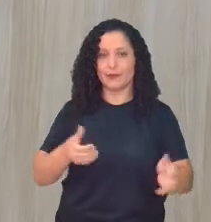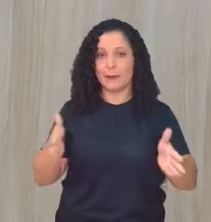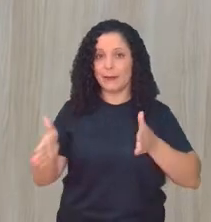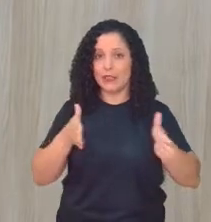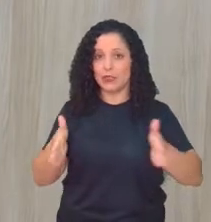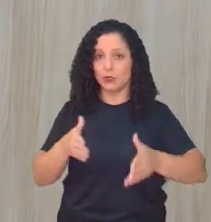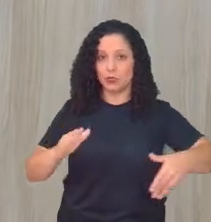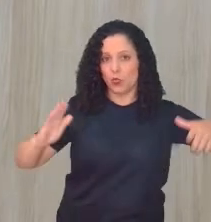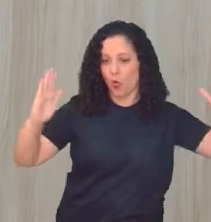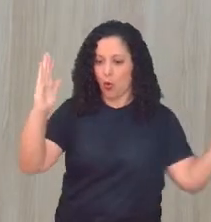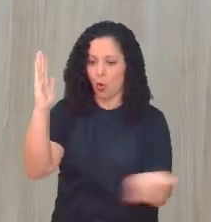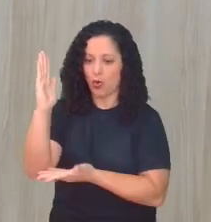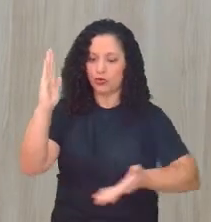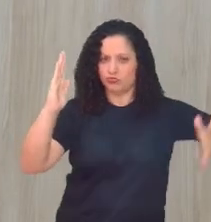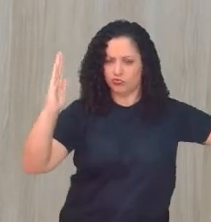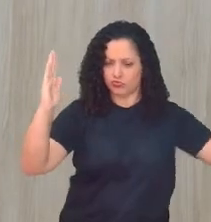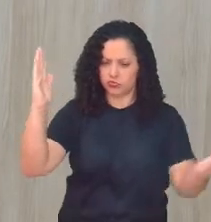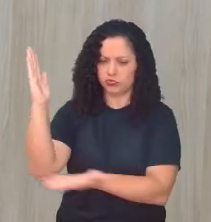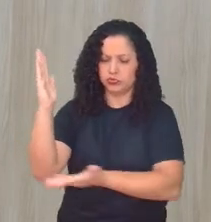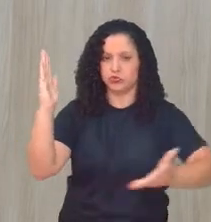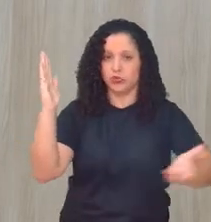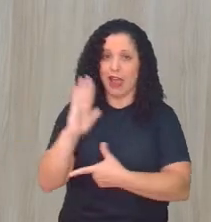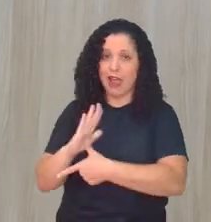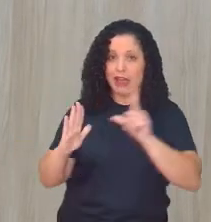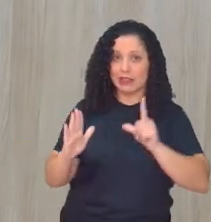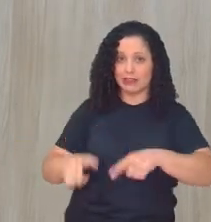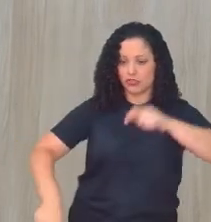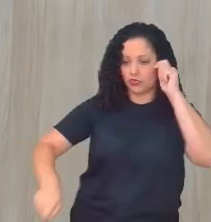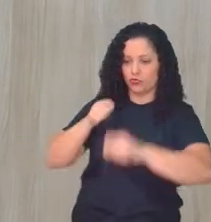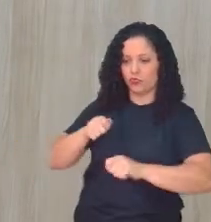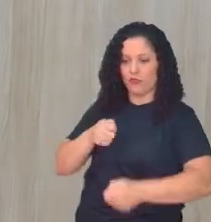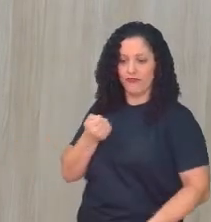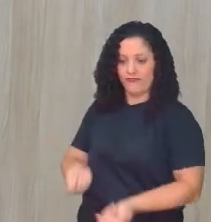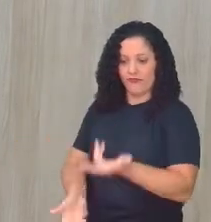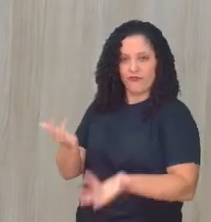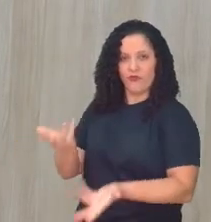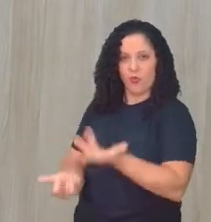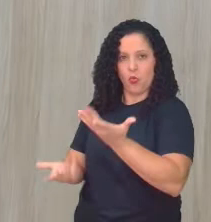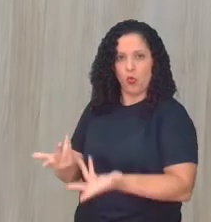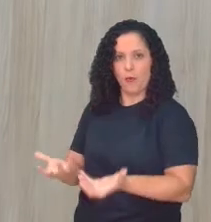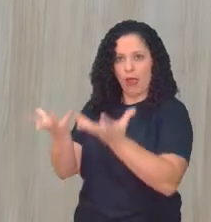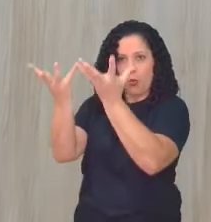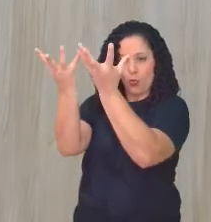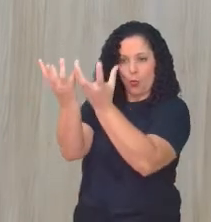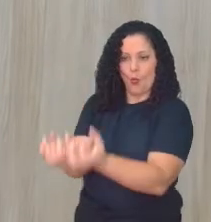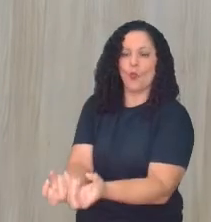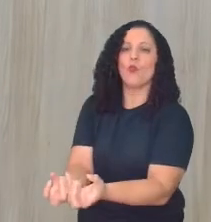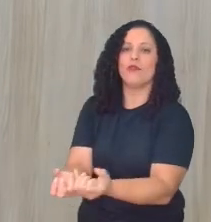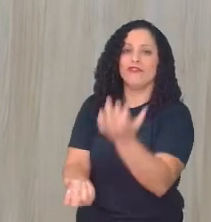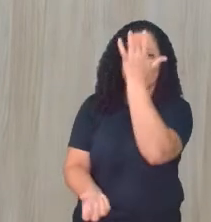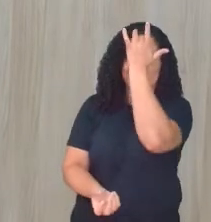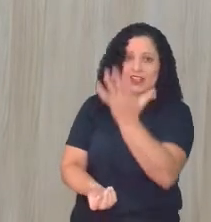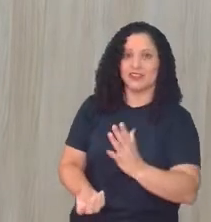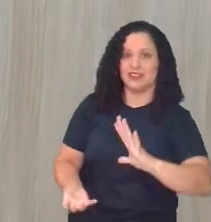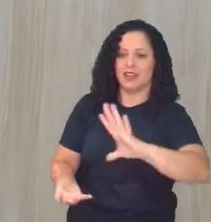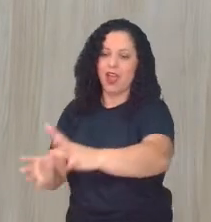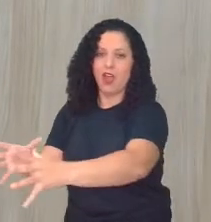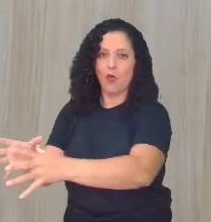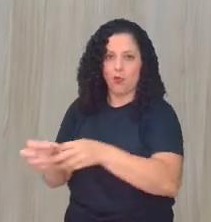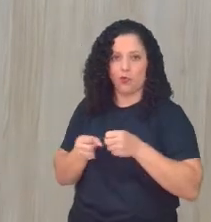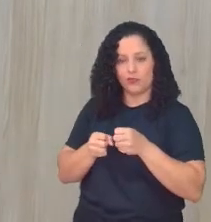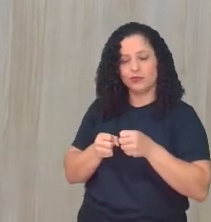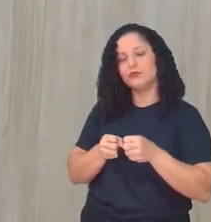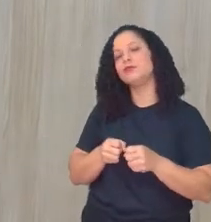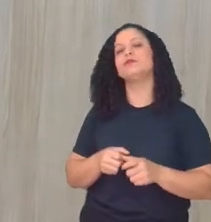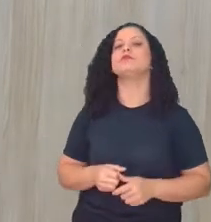ter o corte da cana, eles ateem o fogo justamente para facilitar essa colheita. Então, veja,